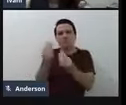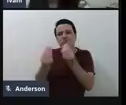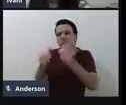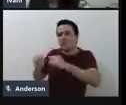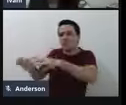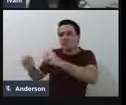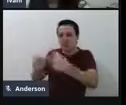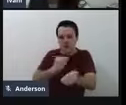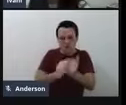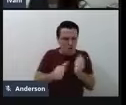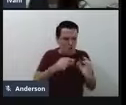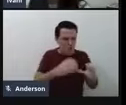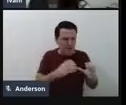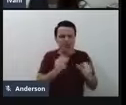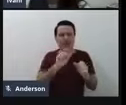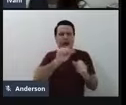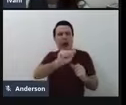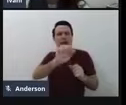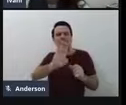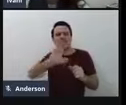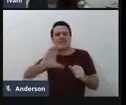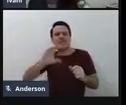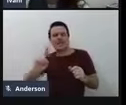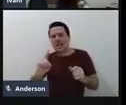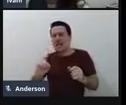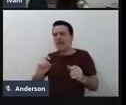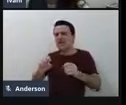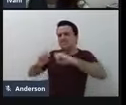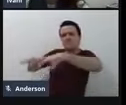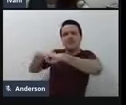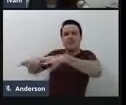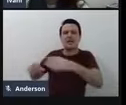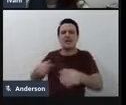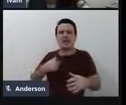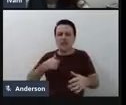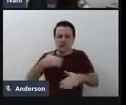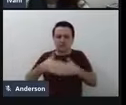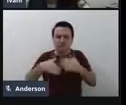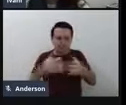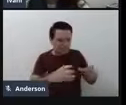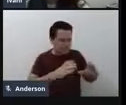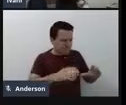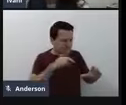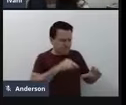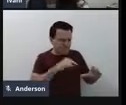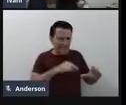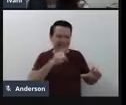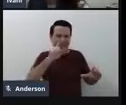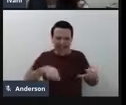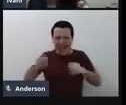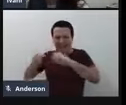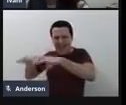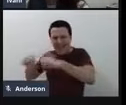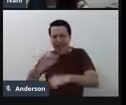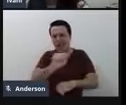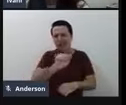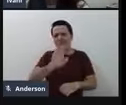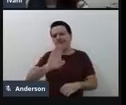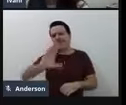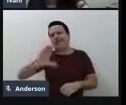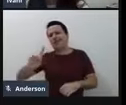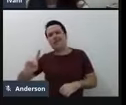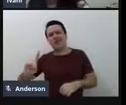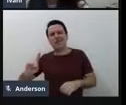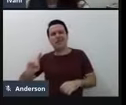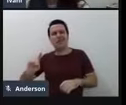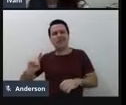e fui vendo que, na verdade, não era um jogo para alfabetizar crianças com síndrome de Down, era um jogo que poderia e deveria